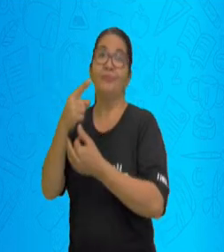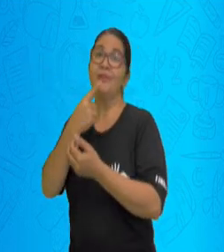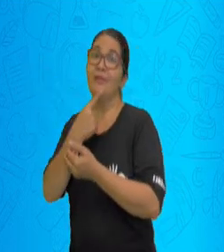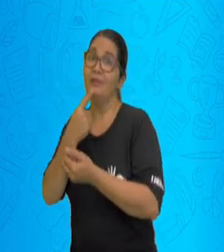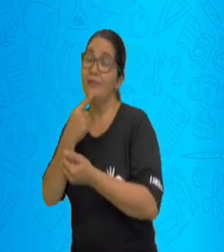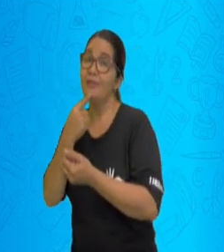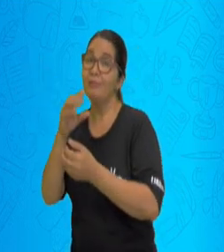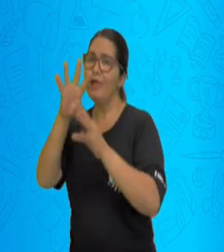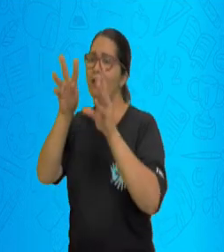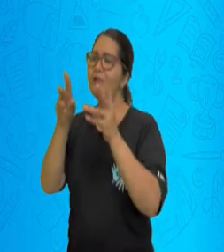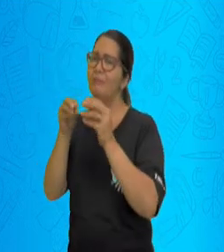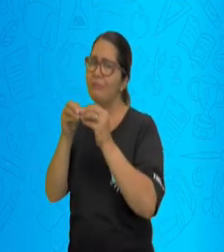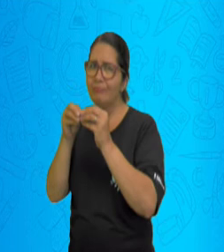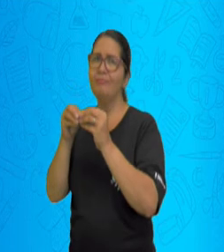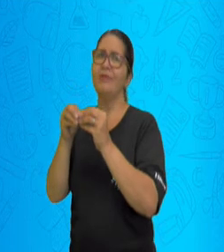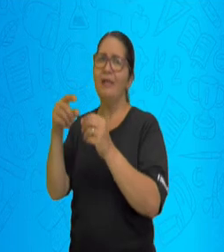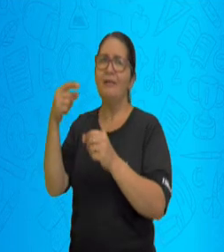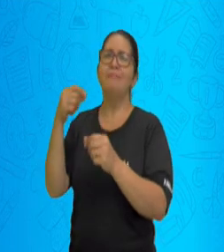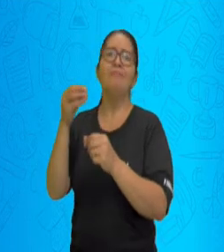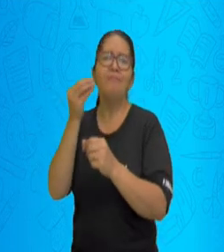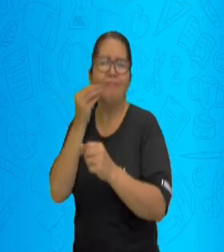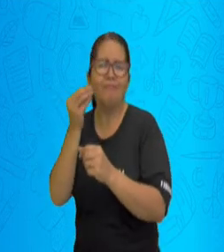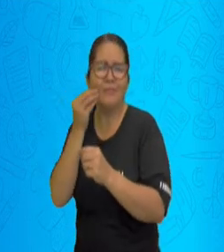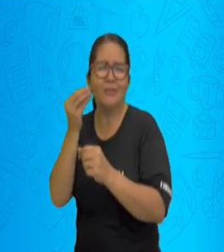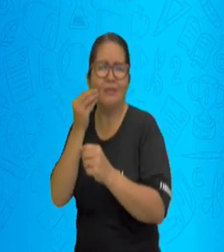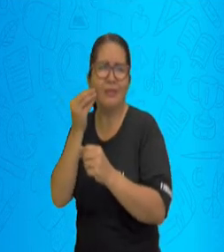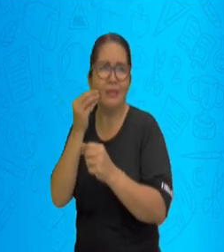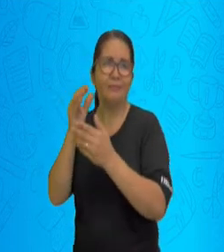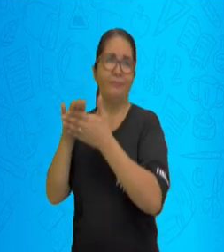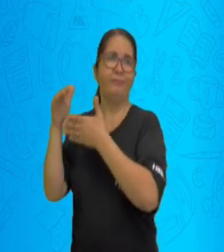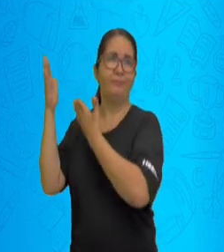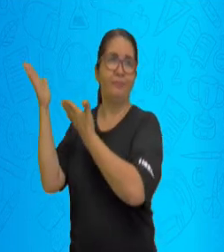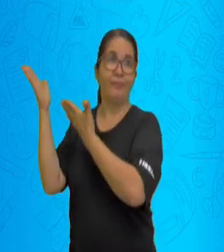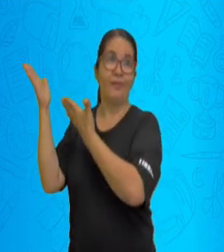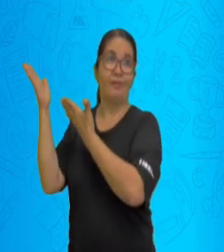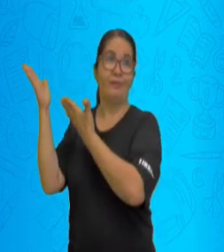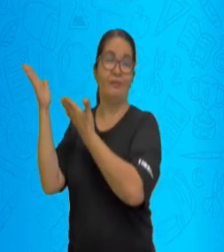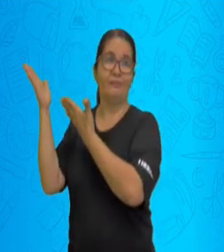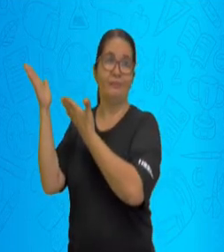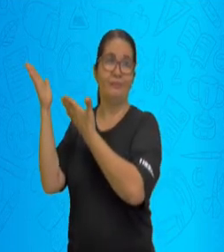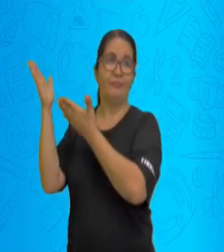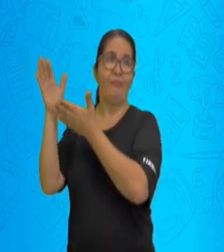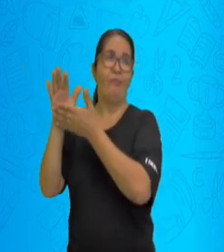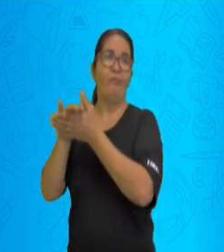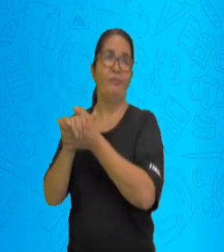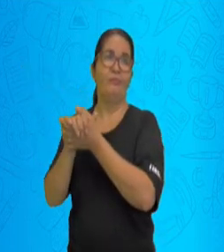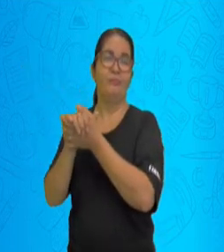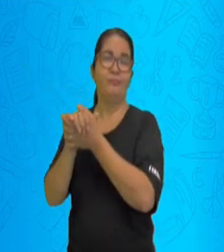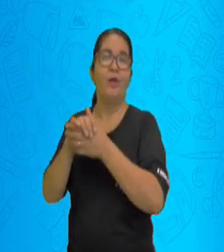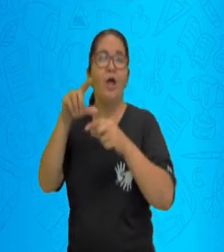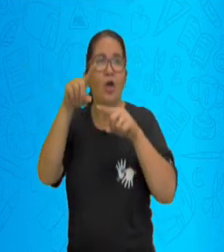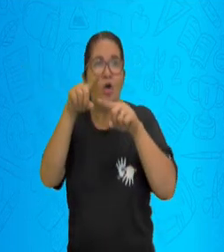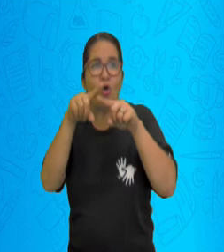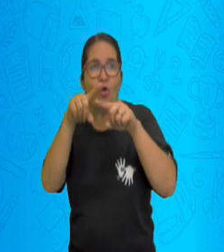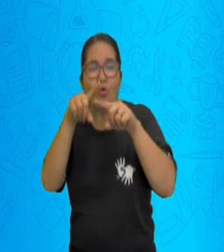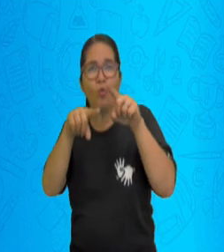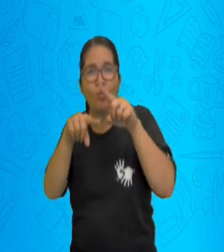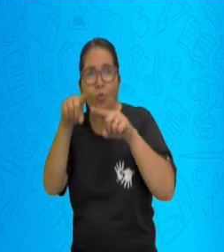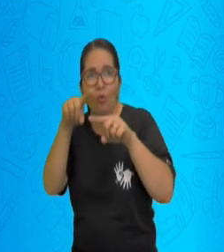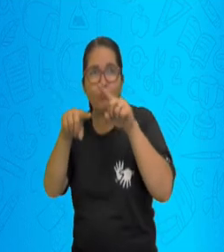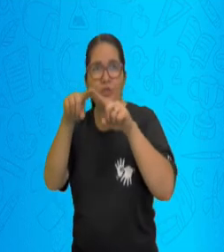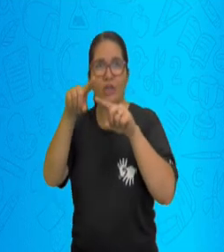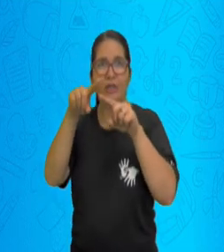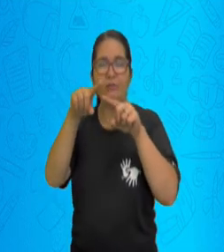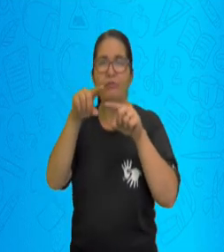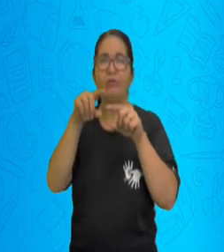o resultado, 5 mais 5, 10. Então, vamos transferir aqui como objetos para que a gente possa conseguir identificar também